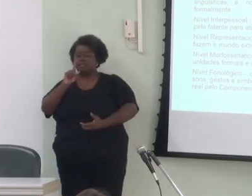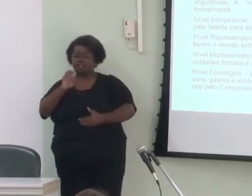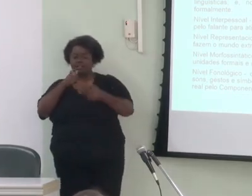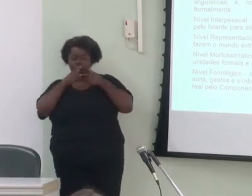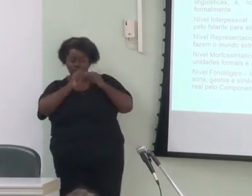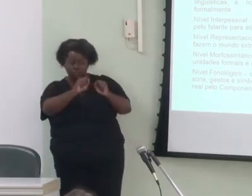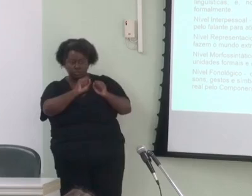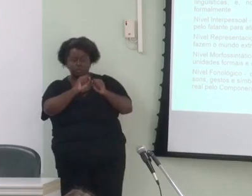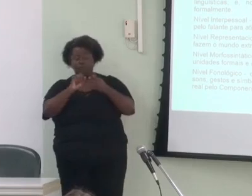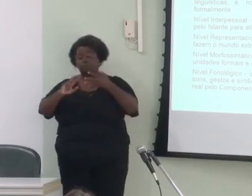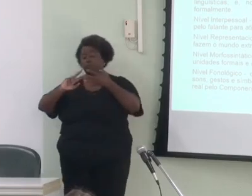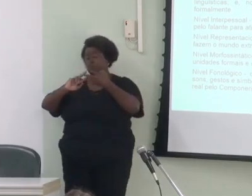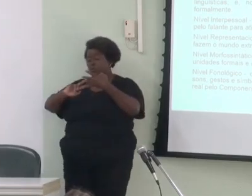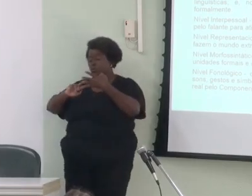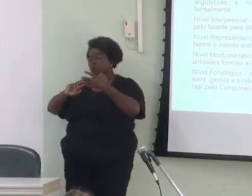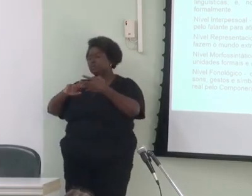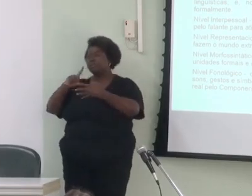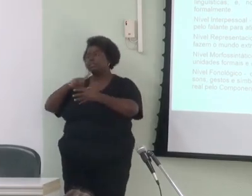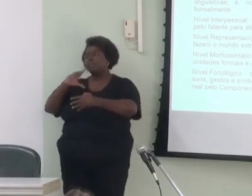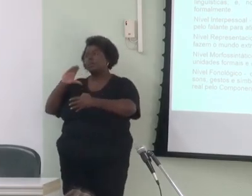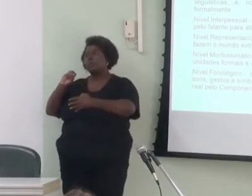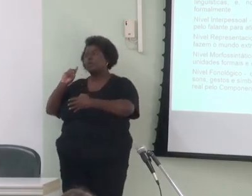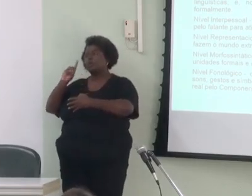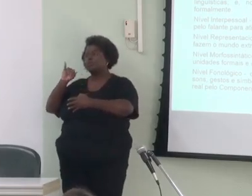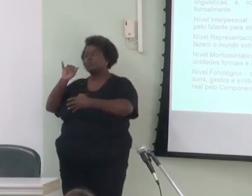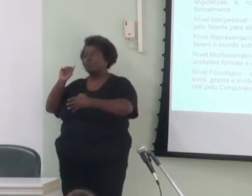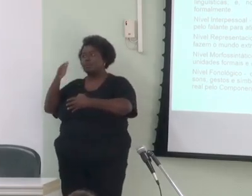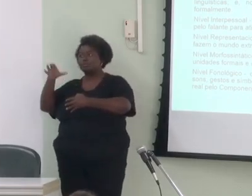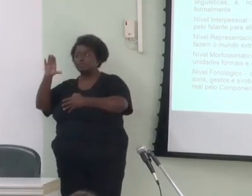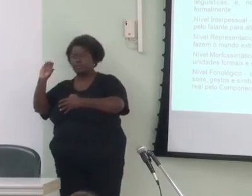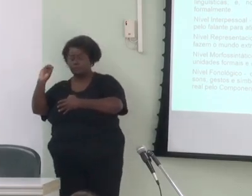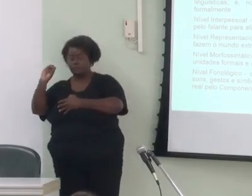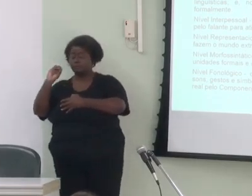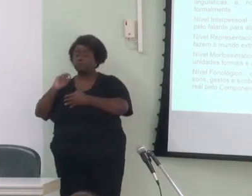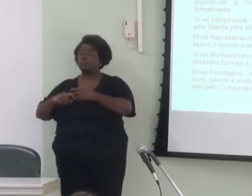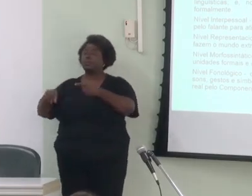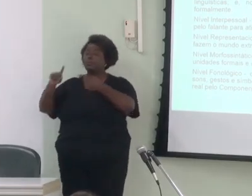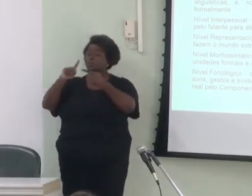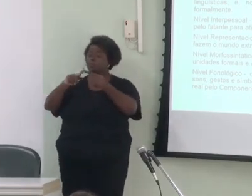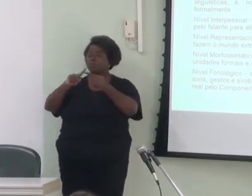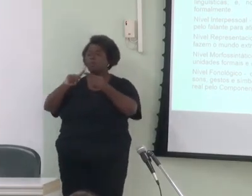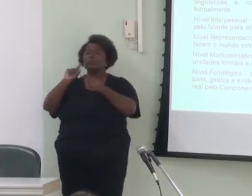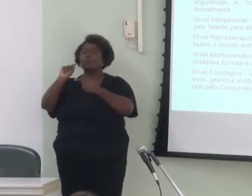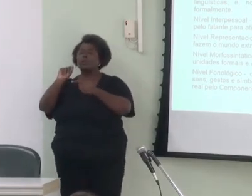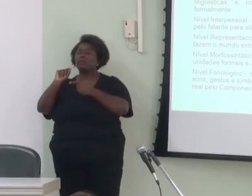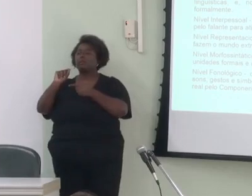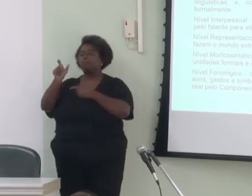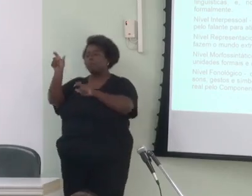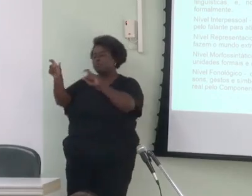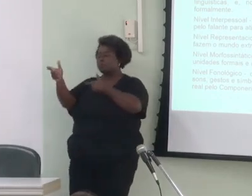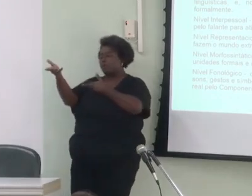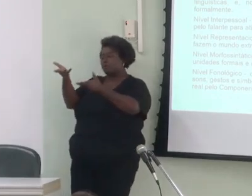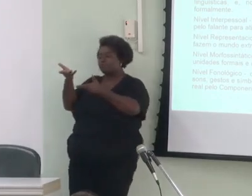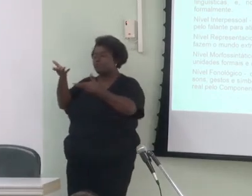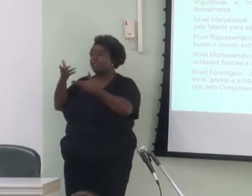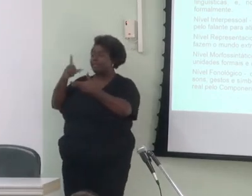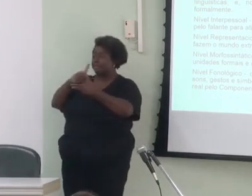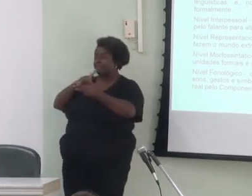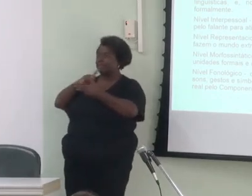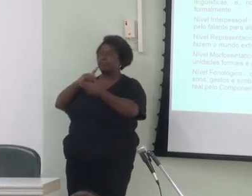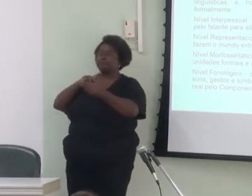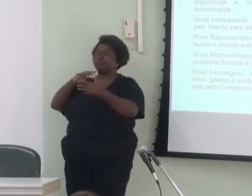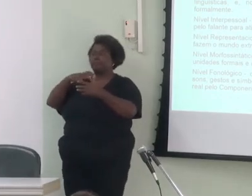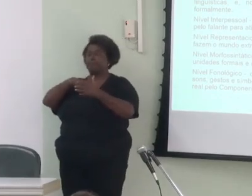são codificadas formalmente. O primeiro desses níveis é o interpessoal, que contém operações pragmáticas e retóricas